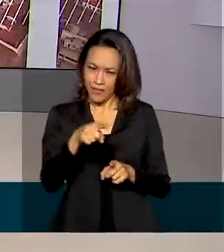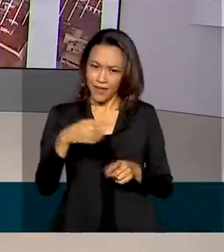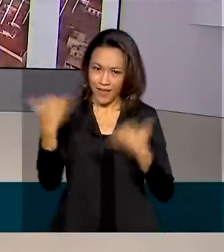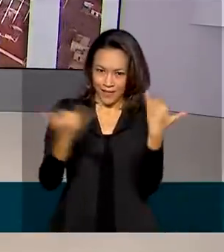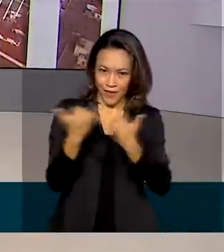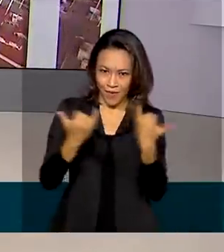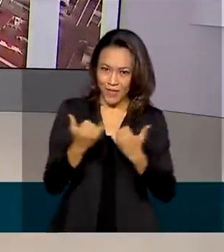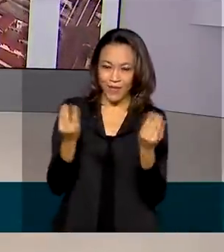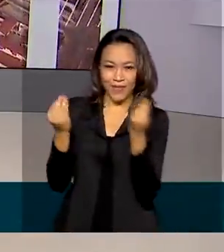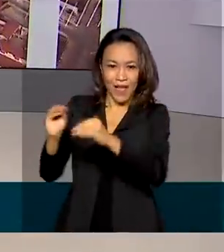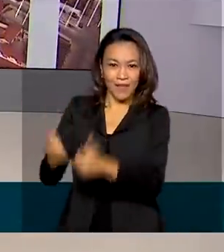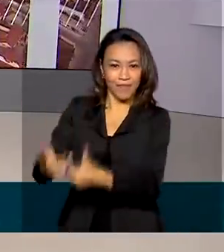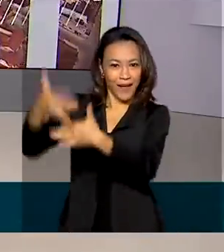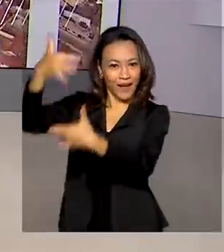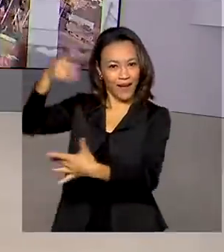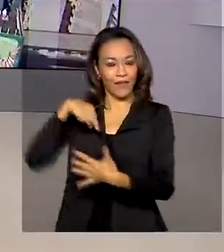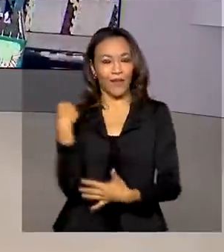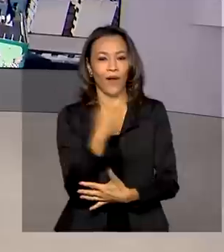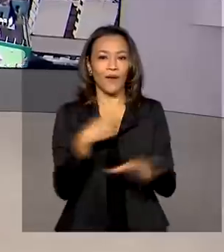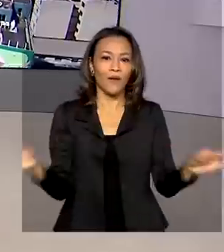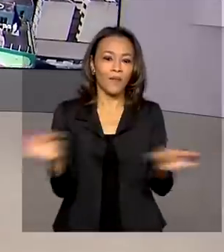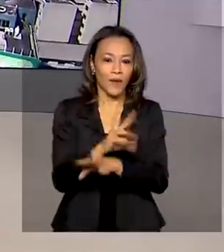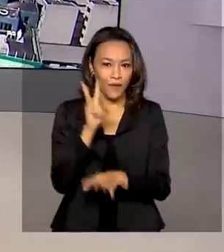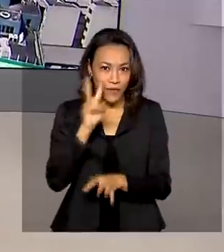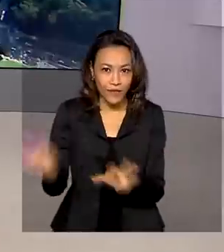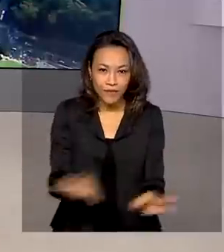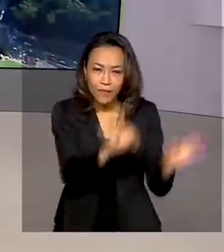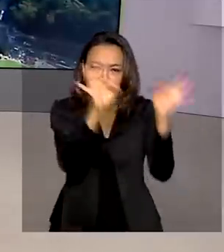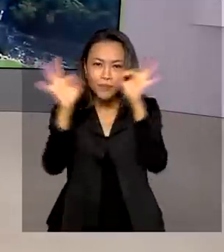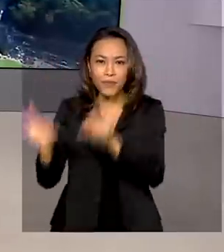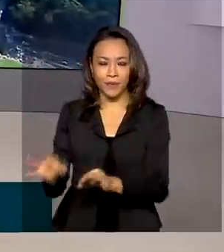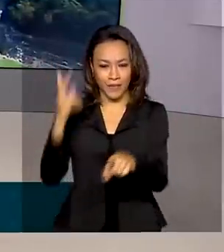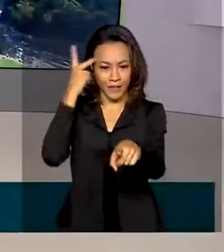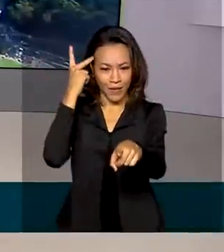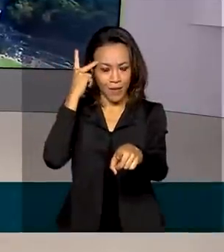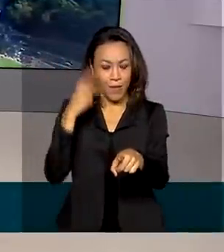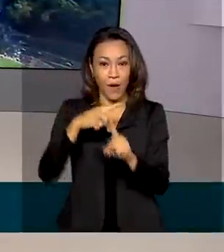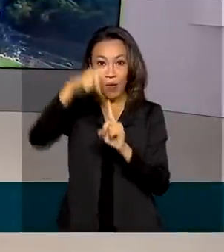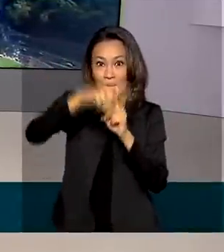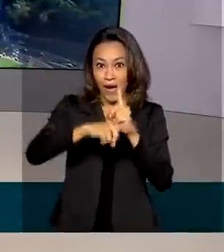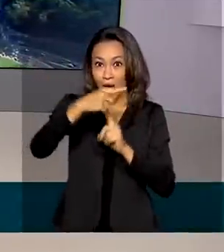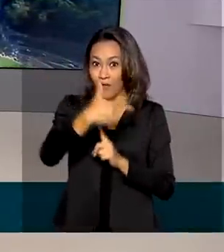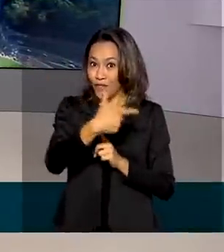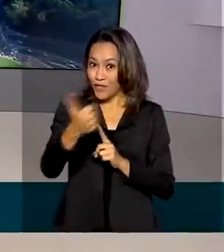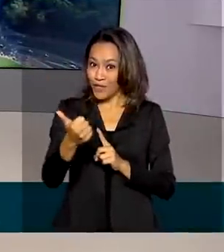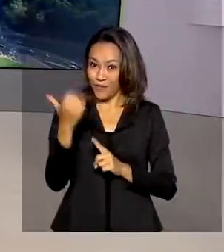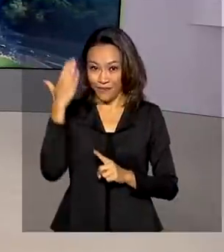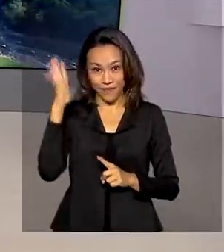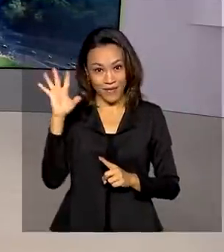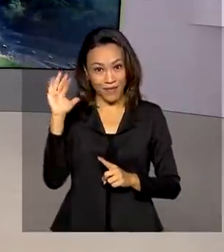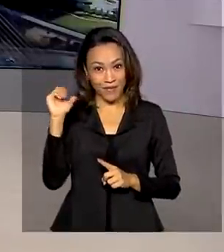redes sociais. O Brasil em Dia termina aqui. Fique com imagens de São Paulo. Faz 21 graus na capital palista. Até amanhã.